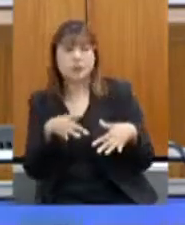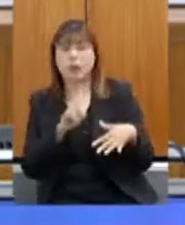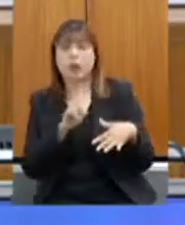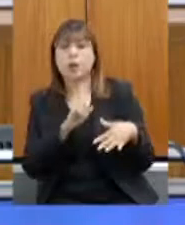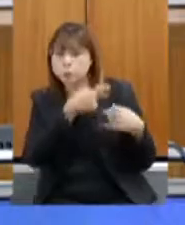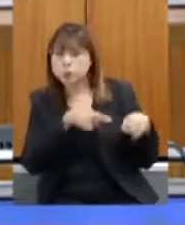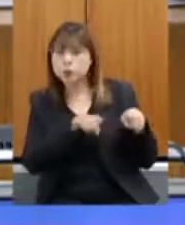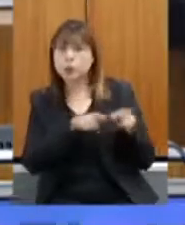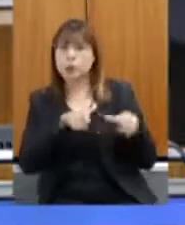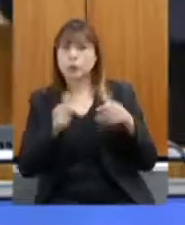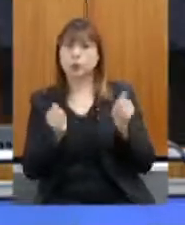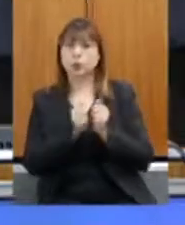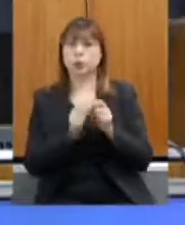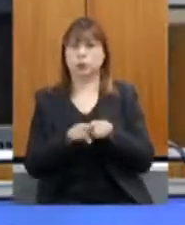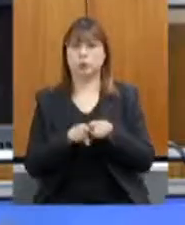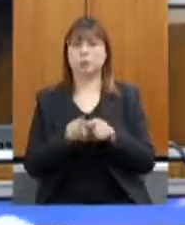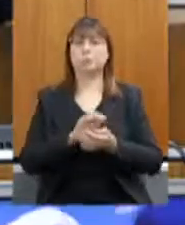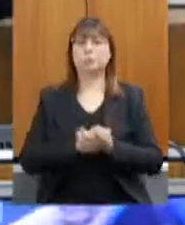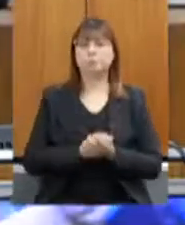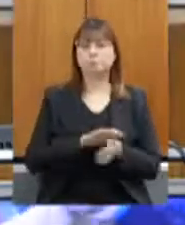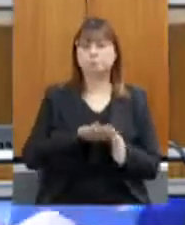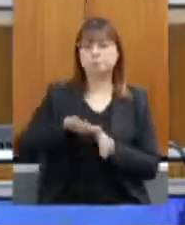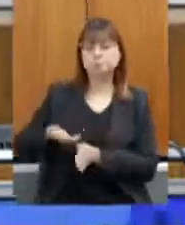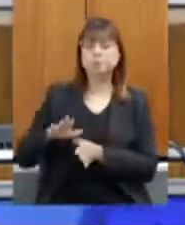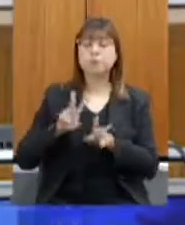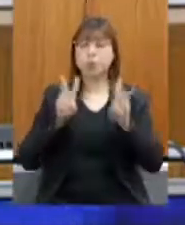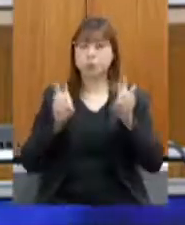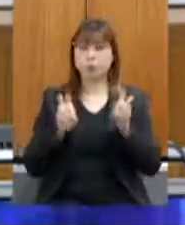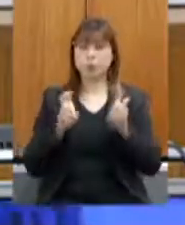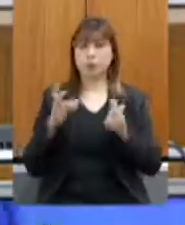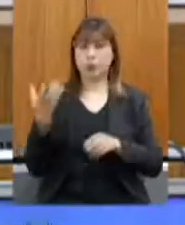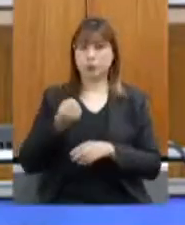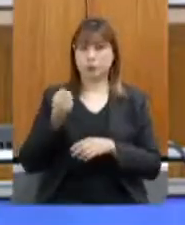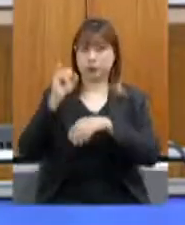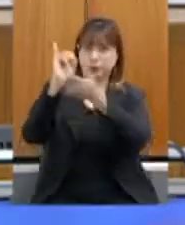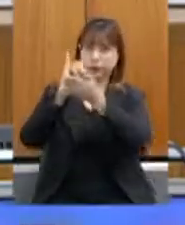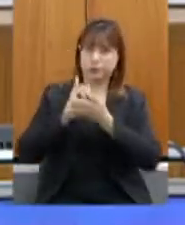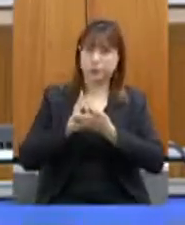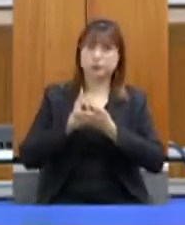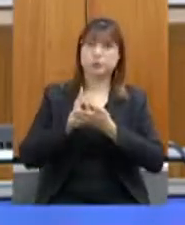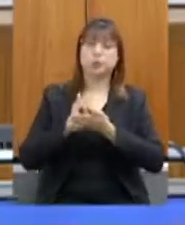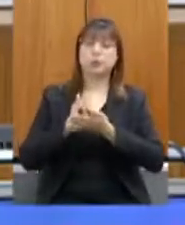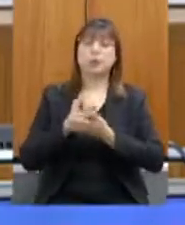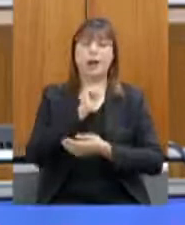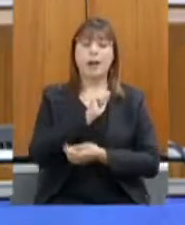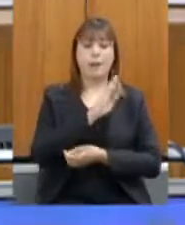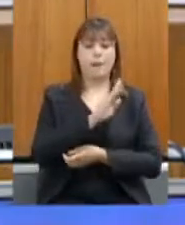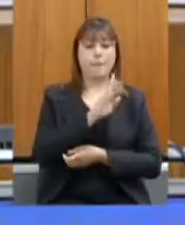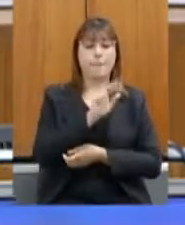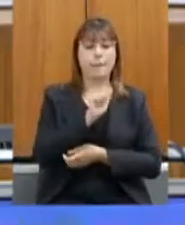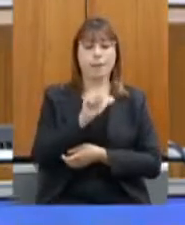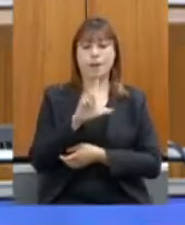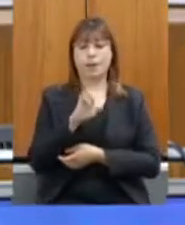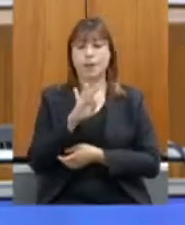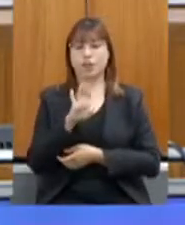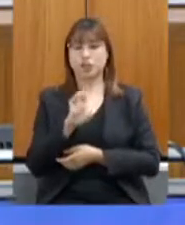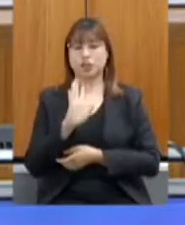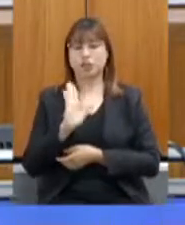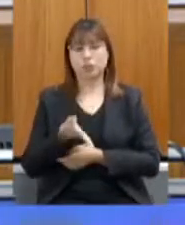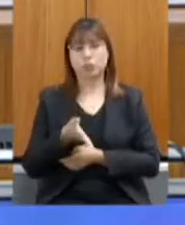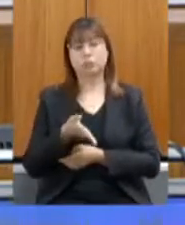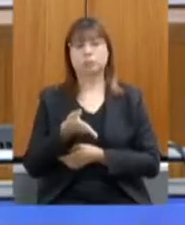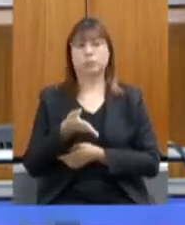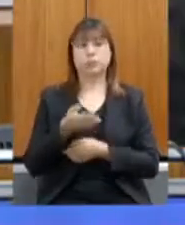Enquanto a questão da importação de leite, a Braleite já fez uma ação junto ao